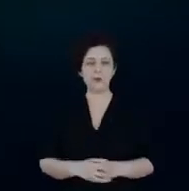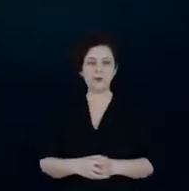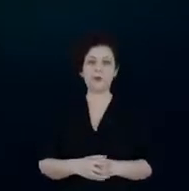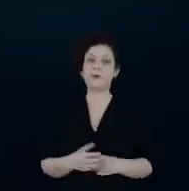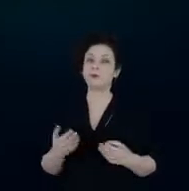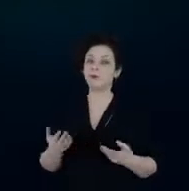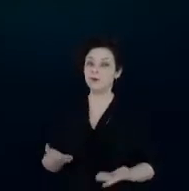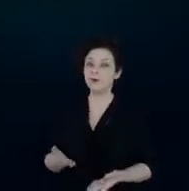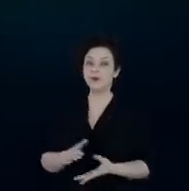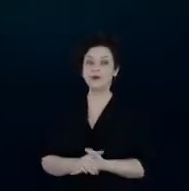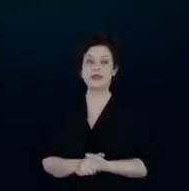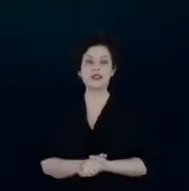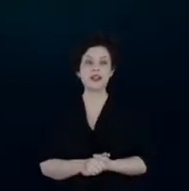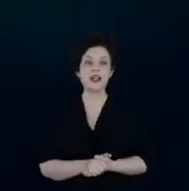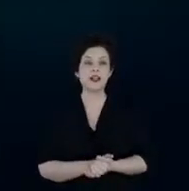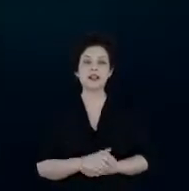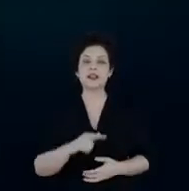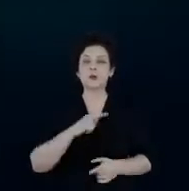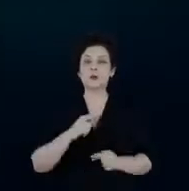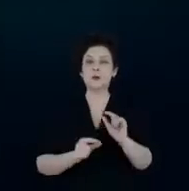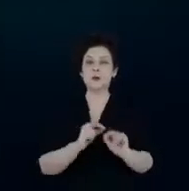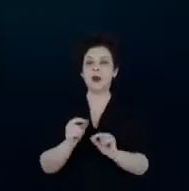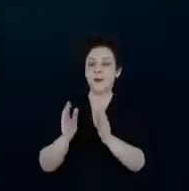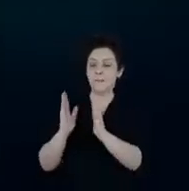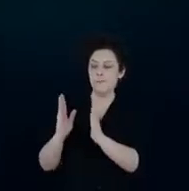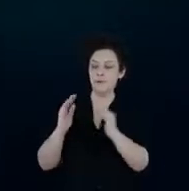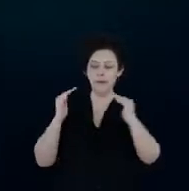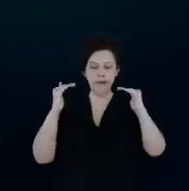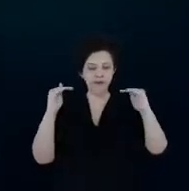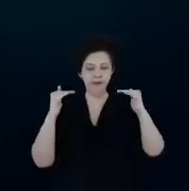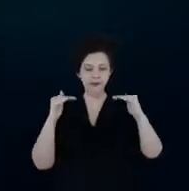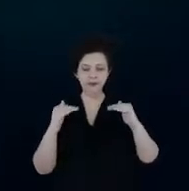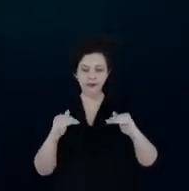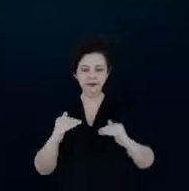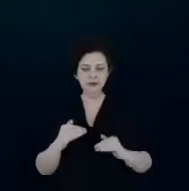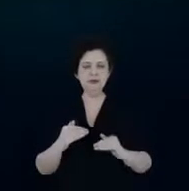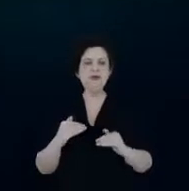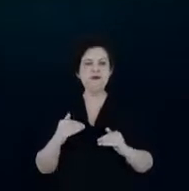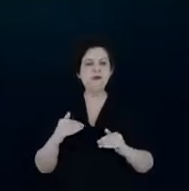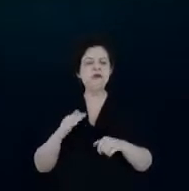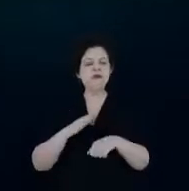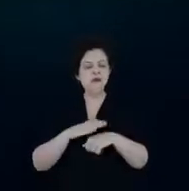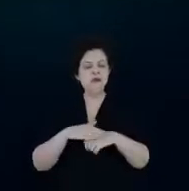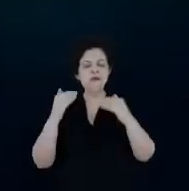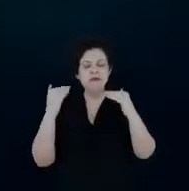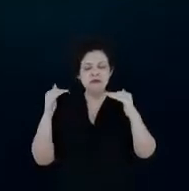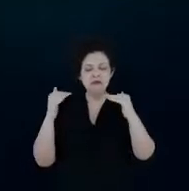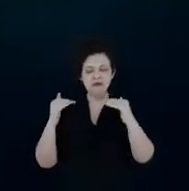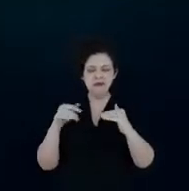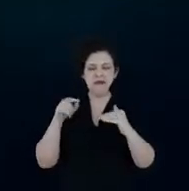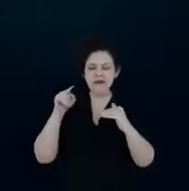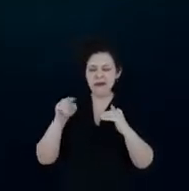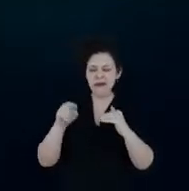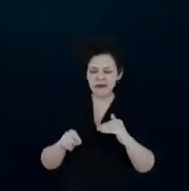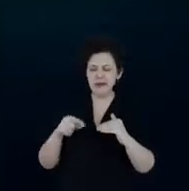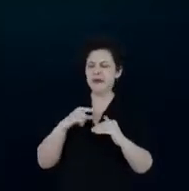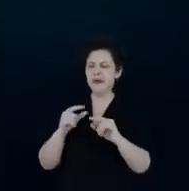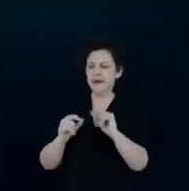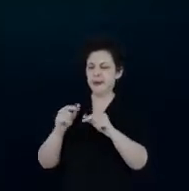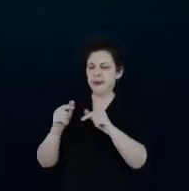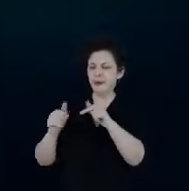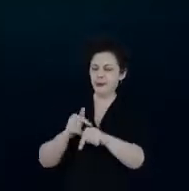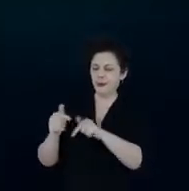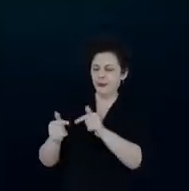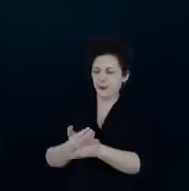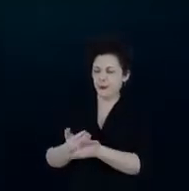Então, aqui a gente tem as etapas que foram vencidas nesse projeto. Ele teve um trabalho inicial